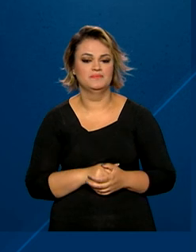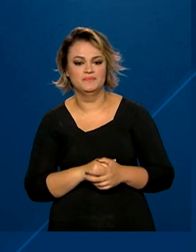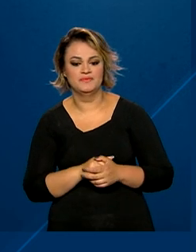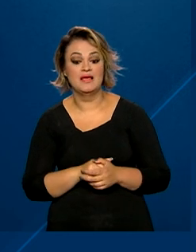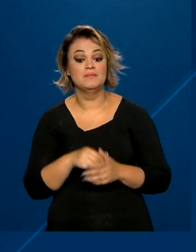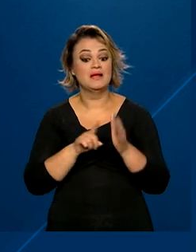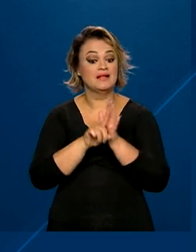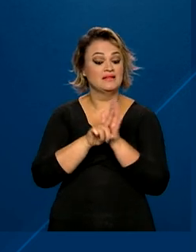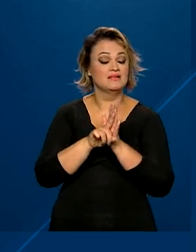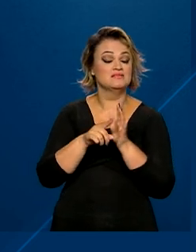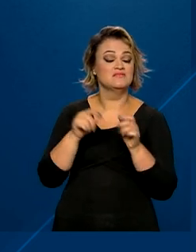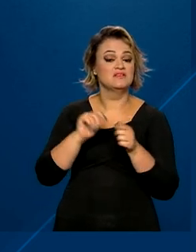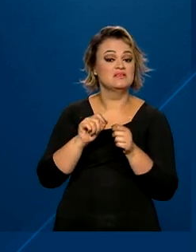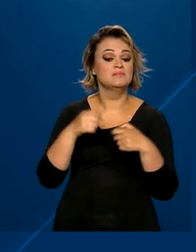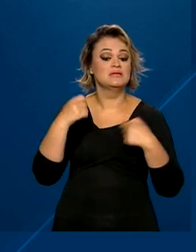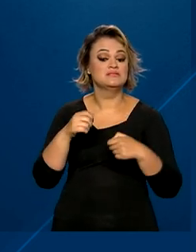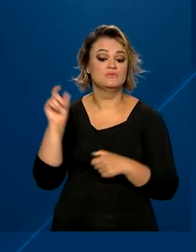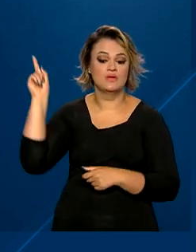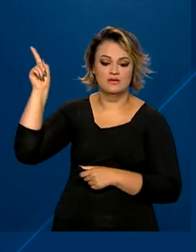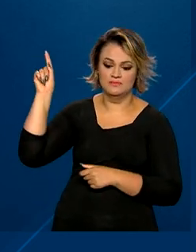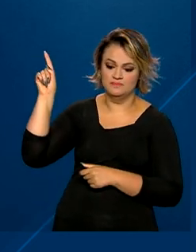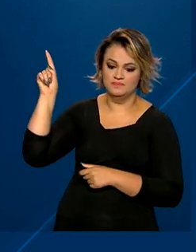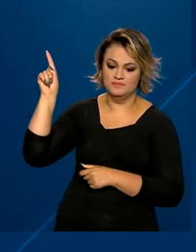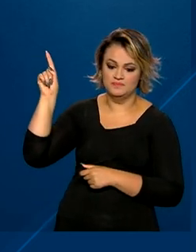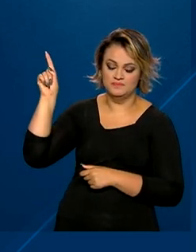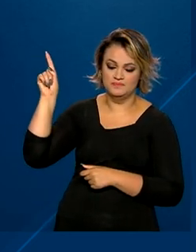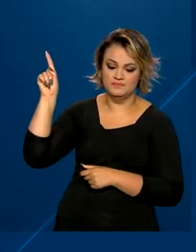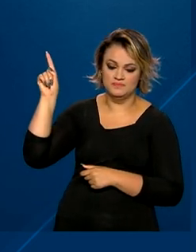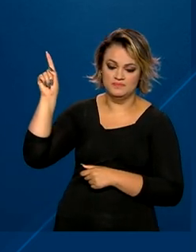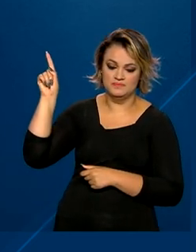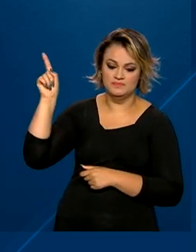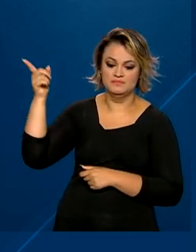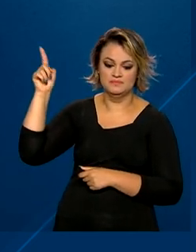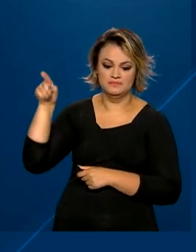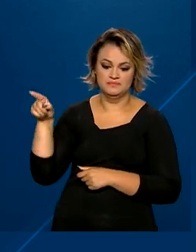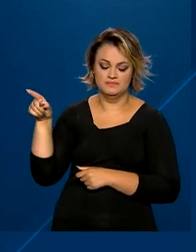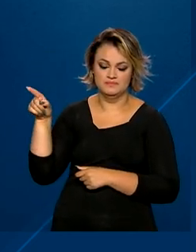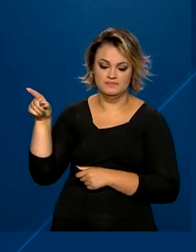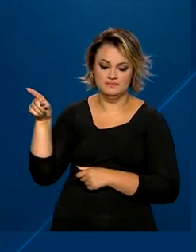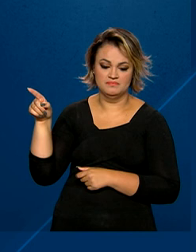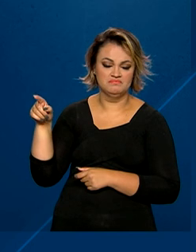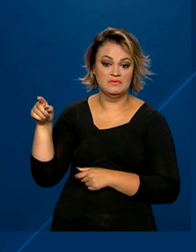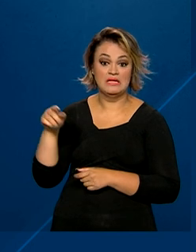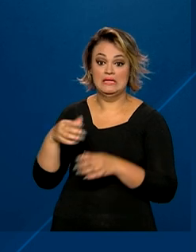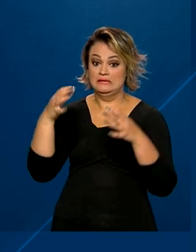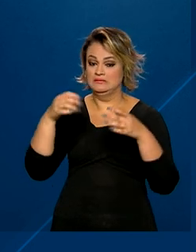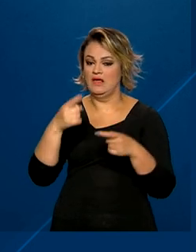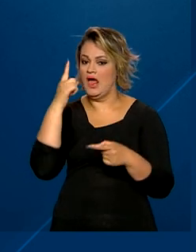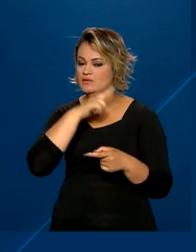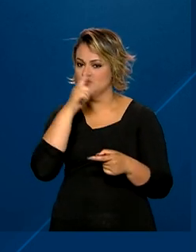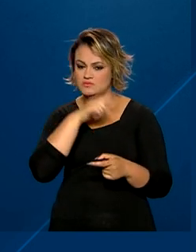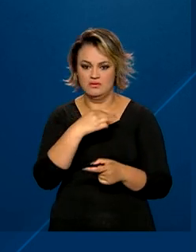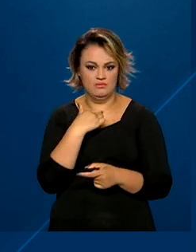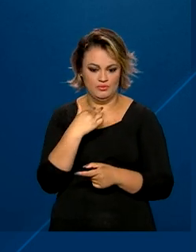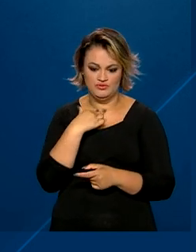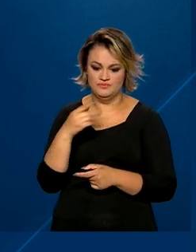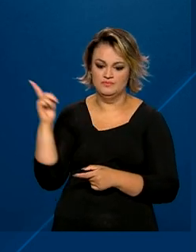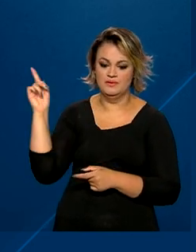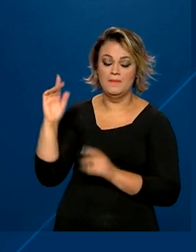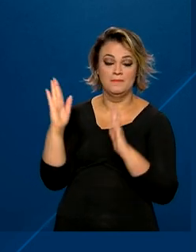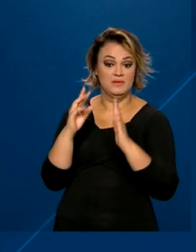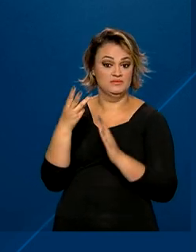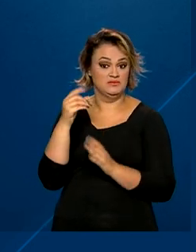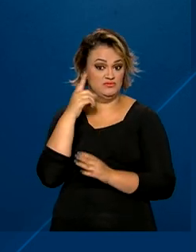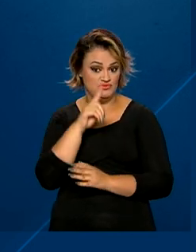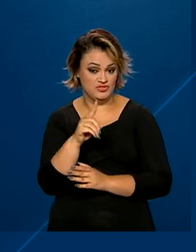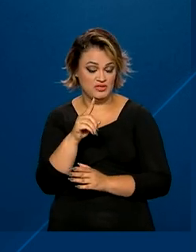análise seja feita, é preciso entregar o documento médico legível e sem rasuras, emitido a menos de 30